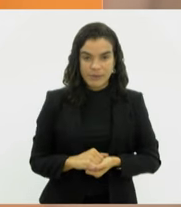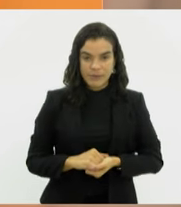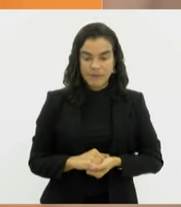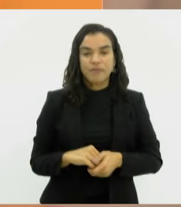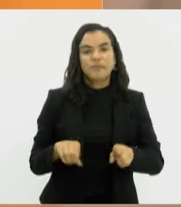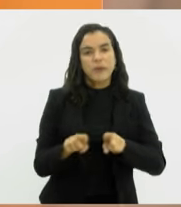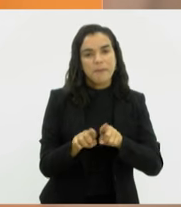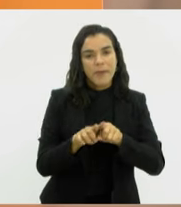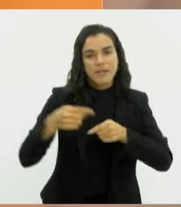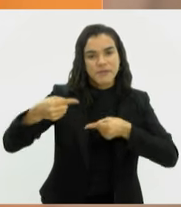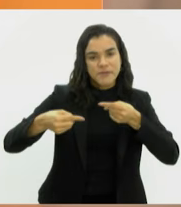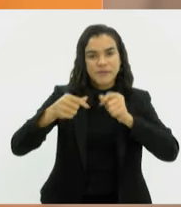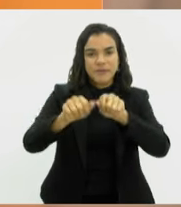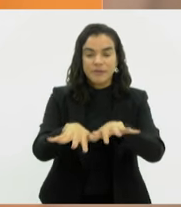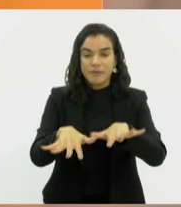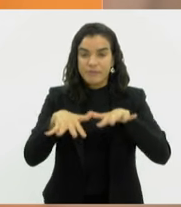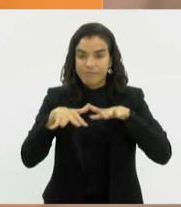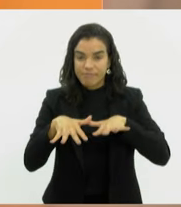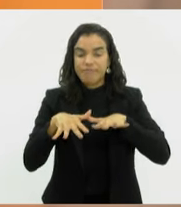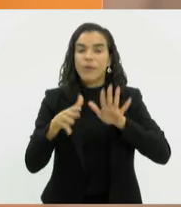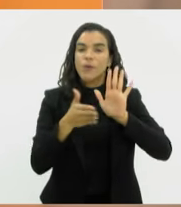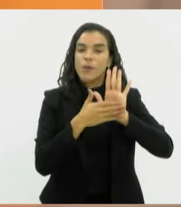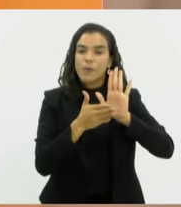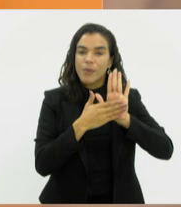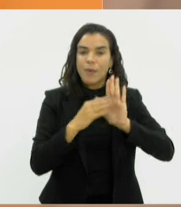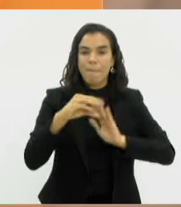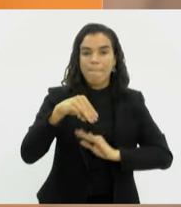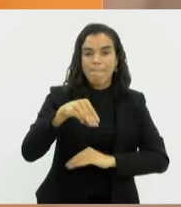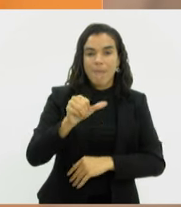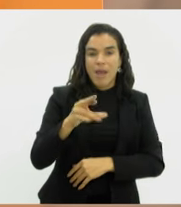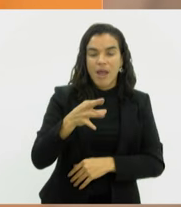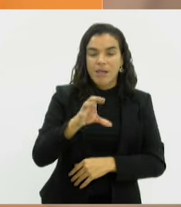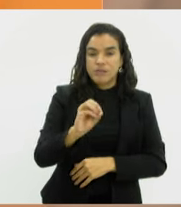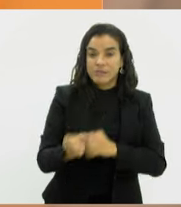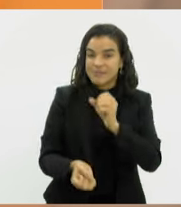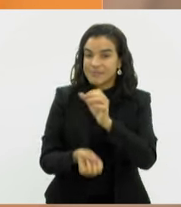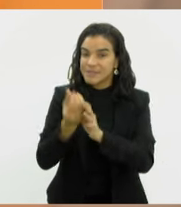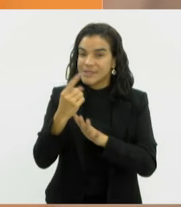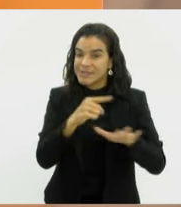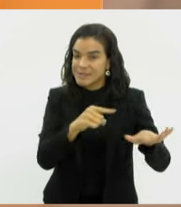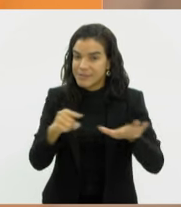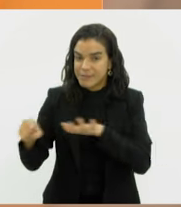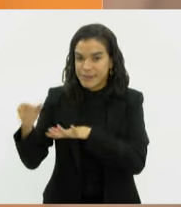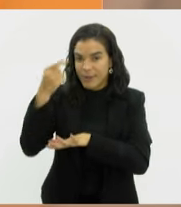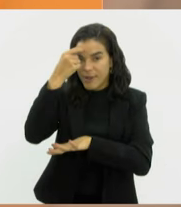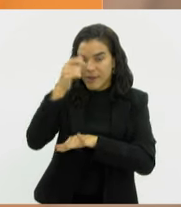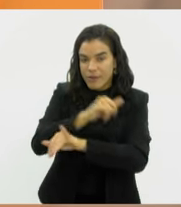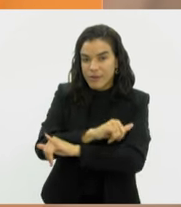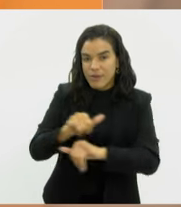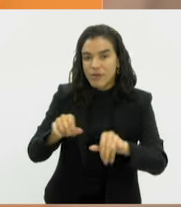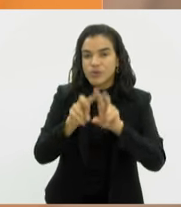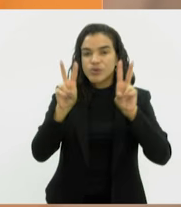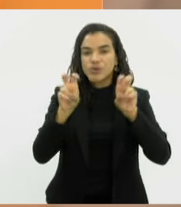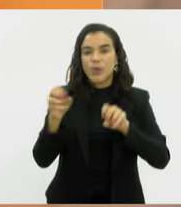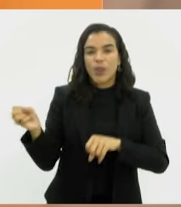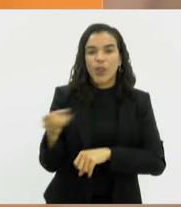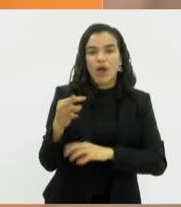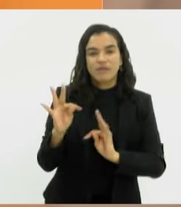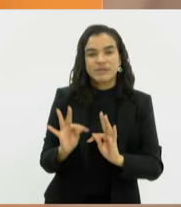Será discutido também o projeto do deputado Márcio Canella, que cria a Semana de Conscientização sobre Novas